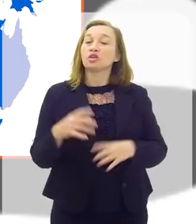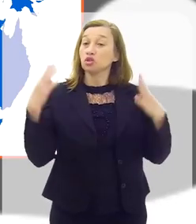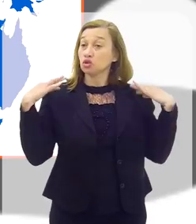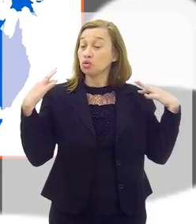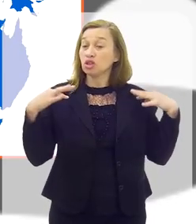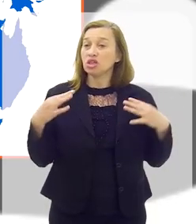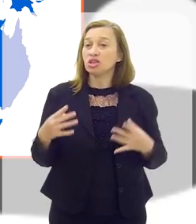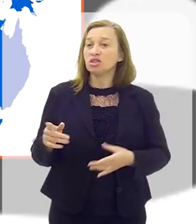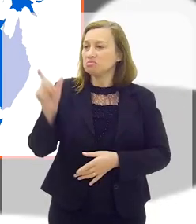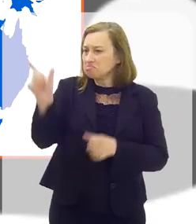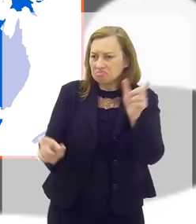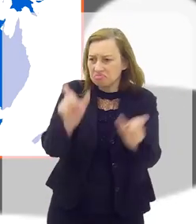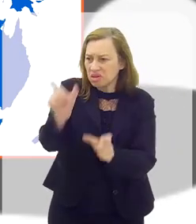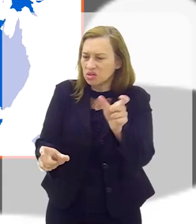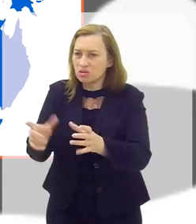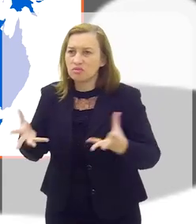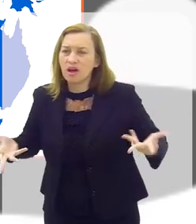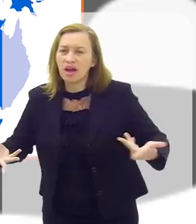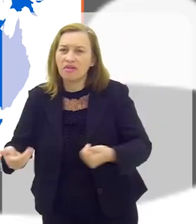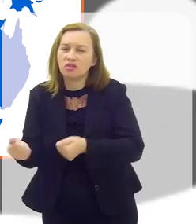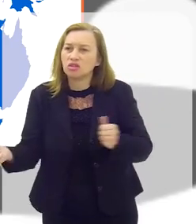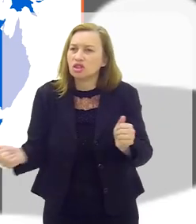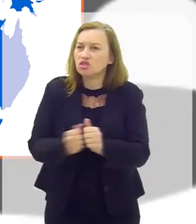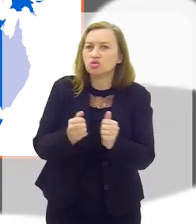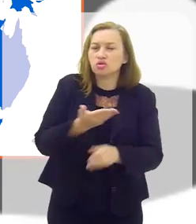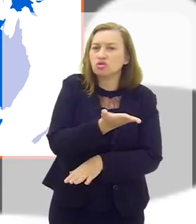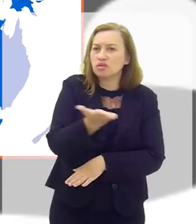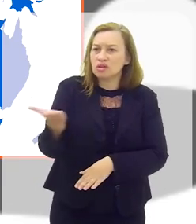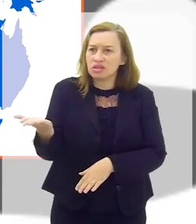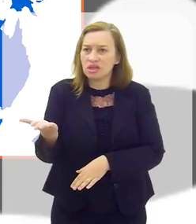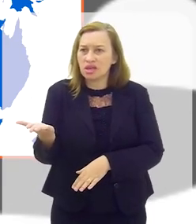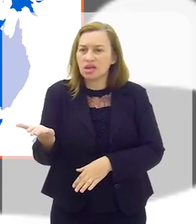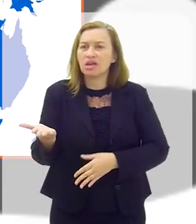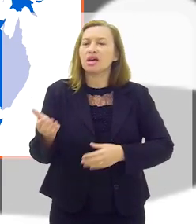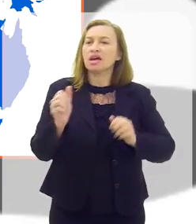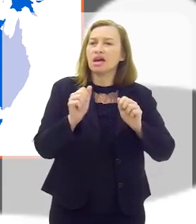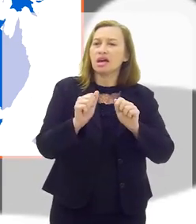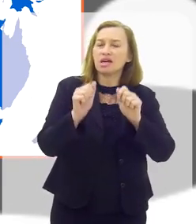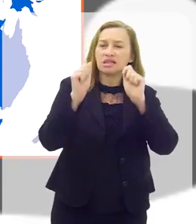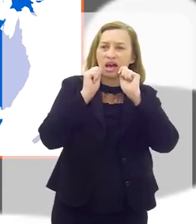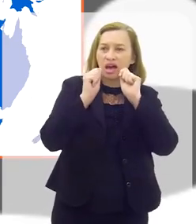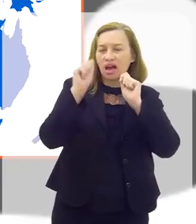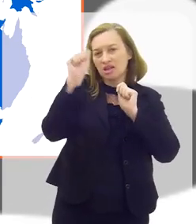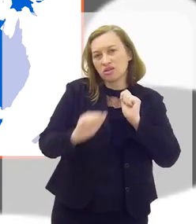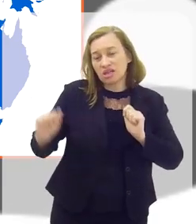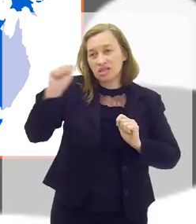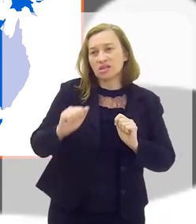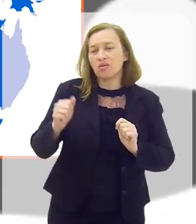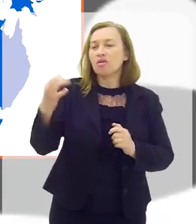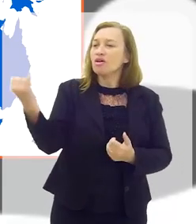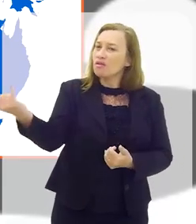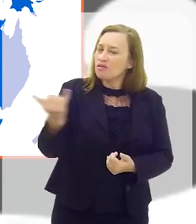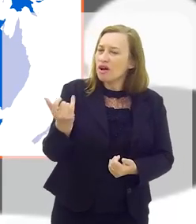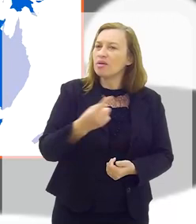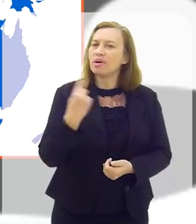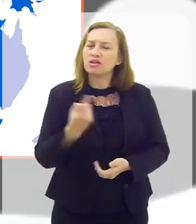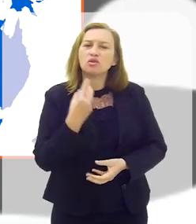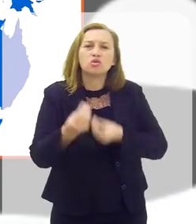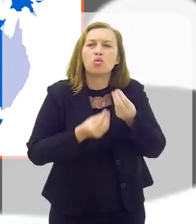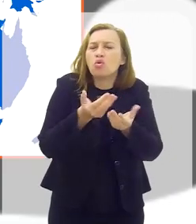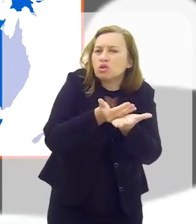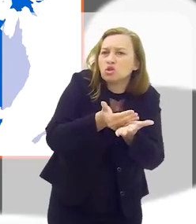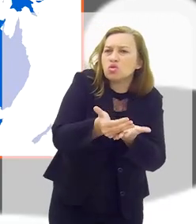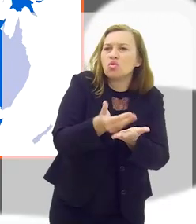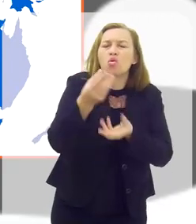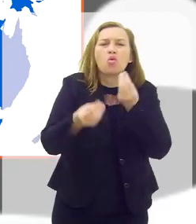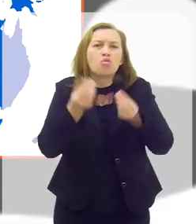cabeças extraordinárias que compõem ao seu lado essa associação. Conta para a gente como que foi o fomento